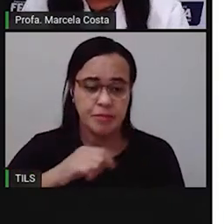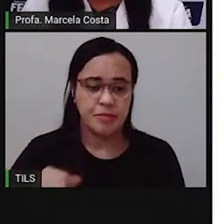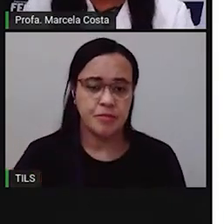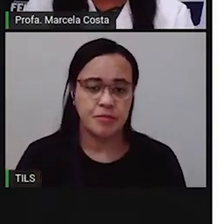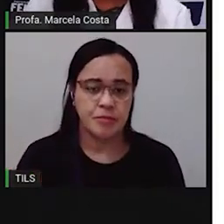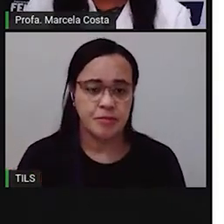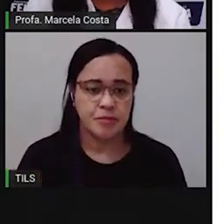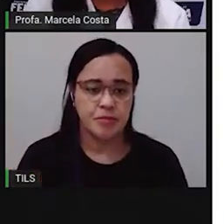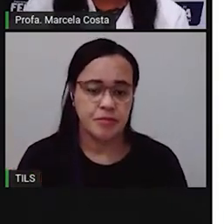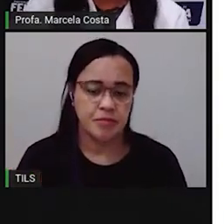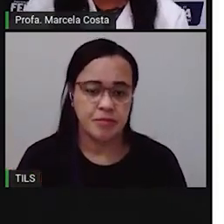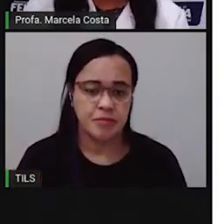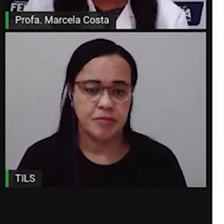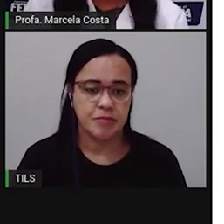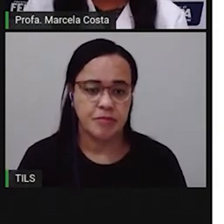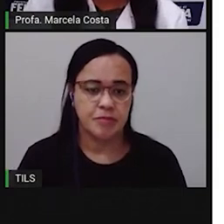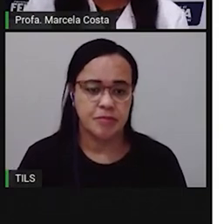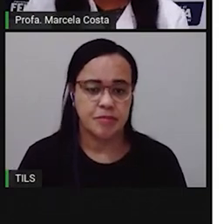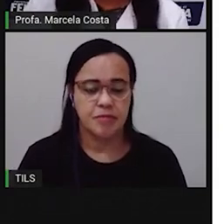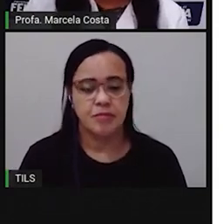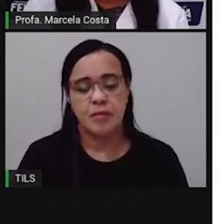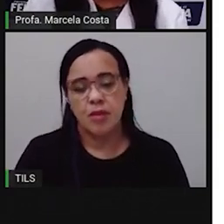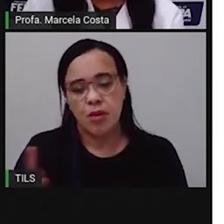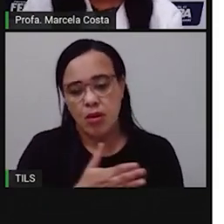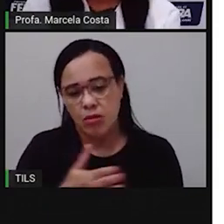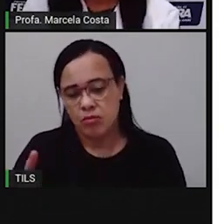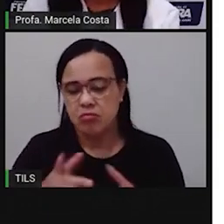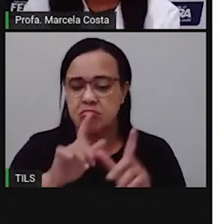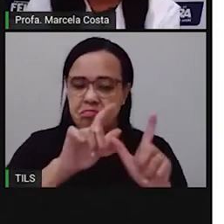Alguns ambientes de convivência.